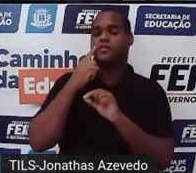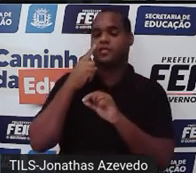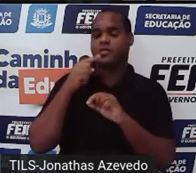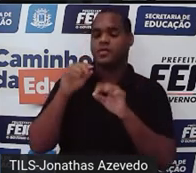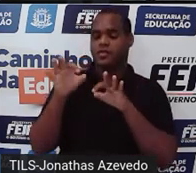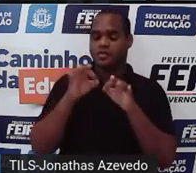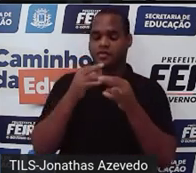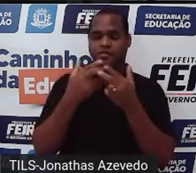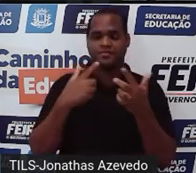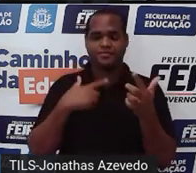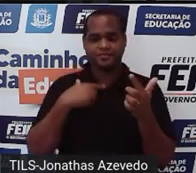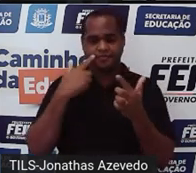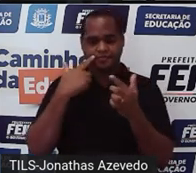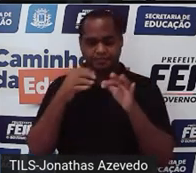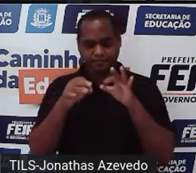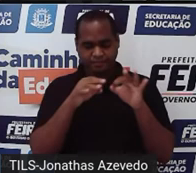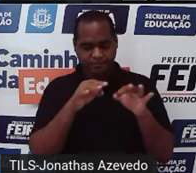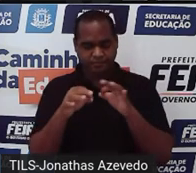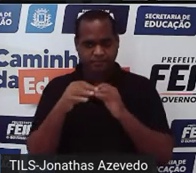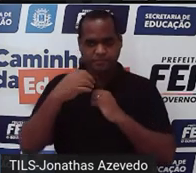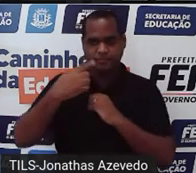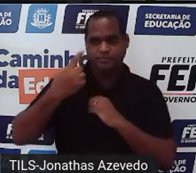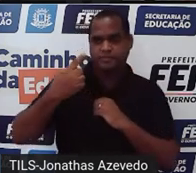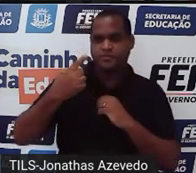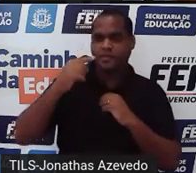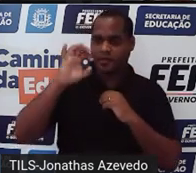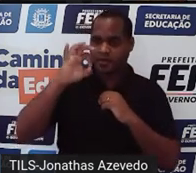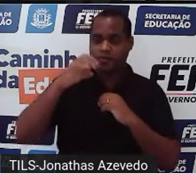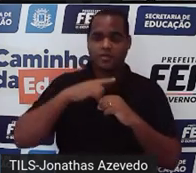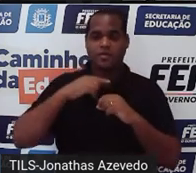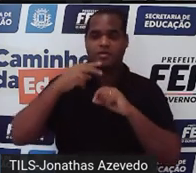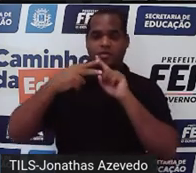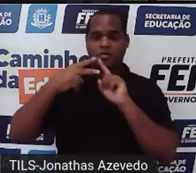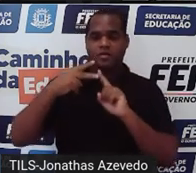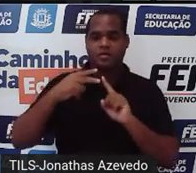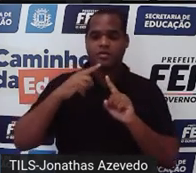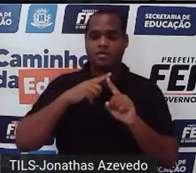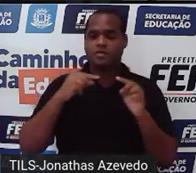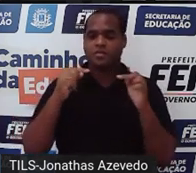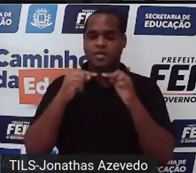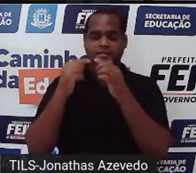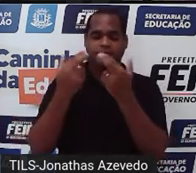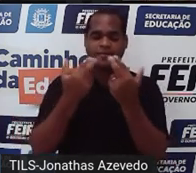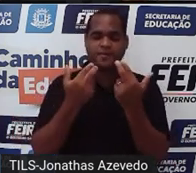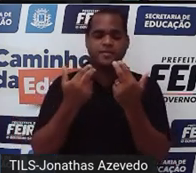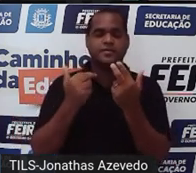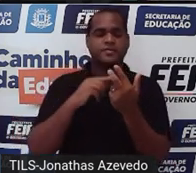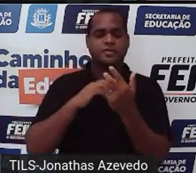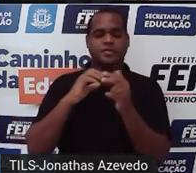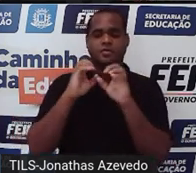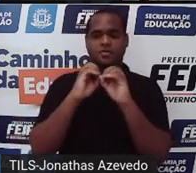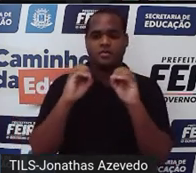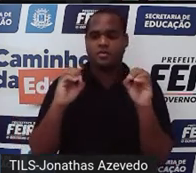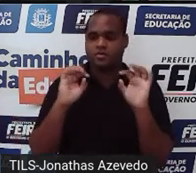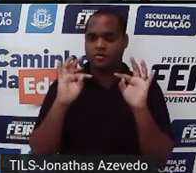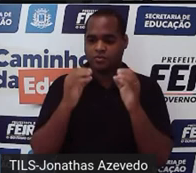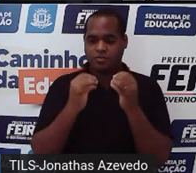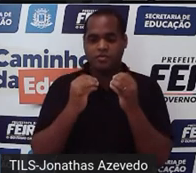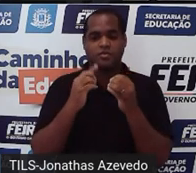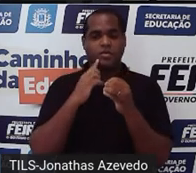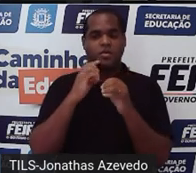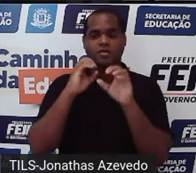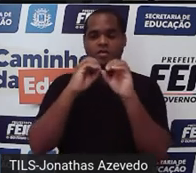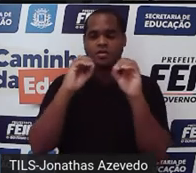resolver um sistema de equação de primeiro grau com duas incógnitas onde as equações são equivalentes vai zerar tudo tudo vai ser